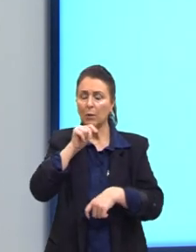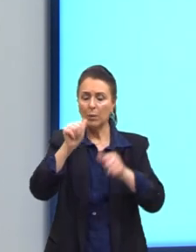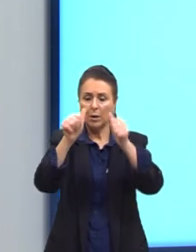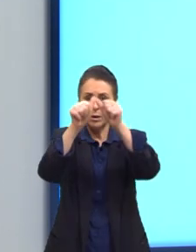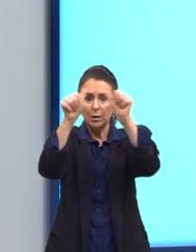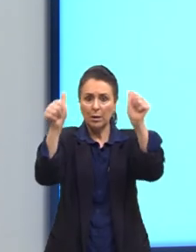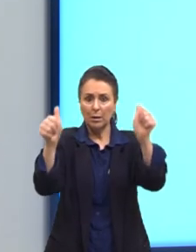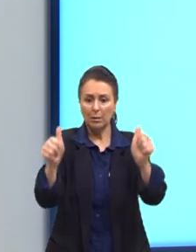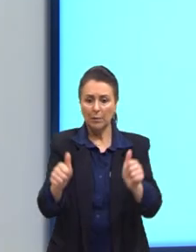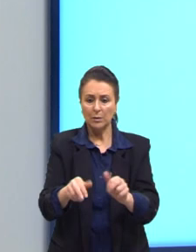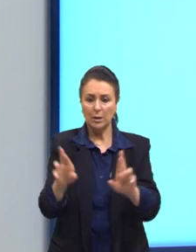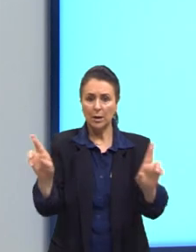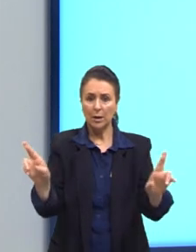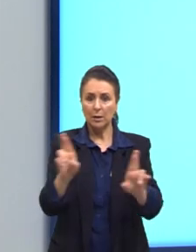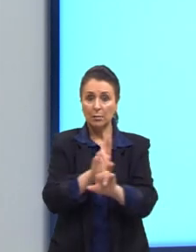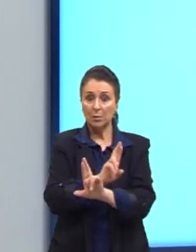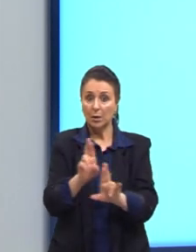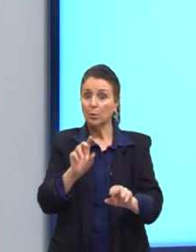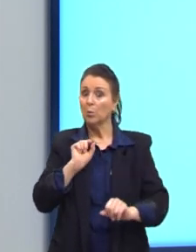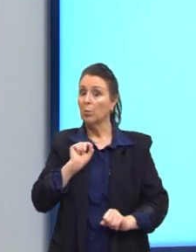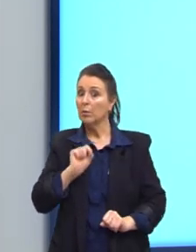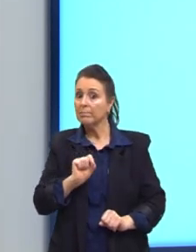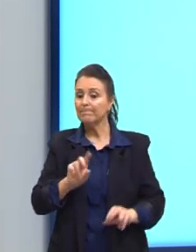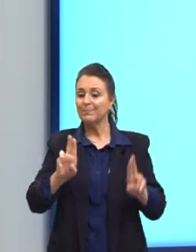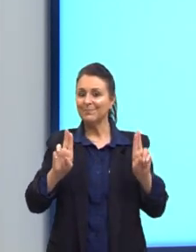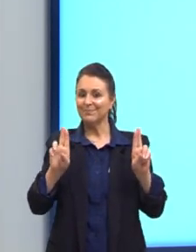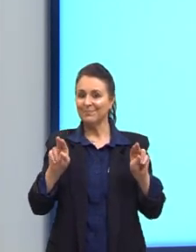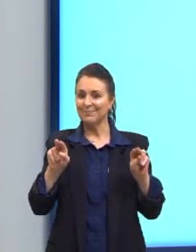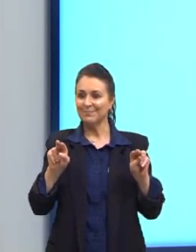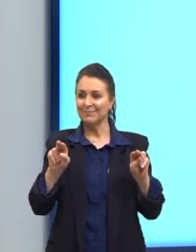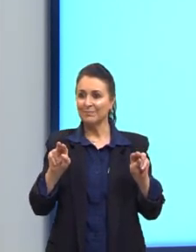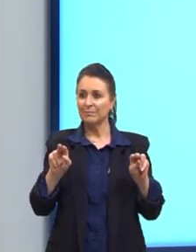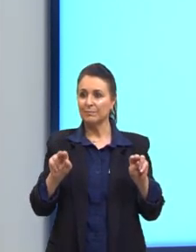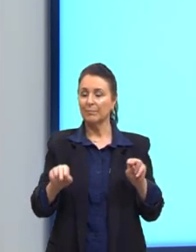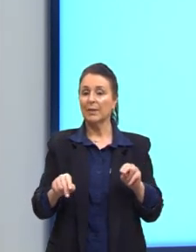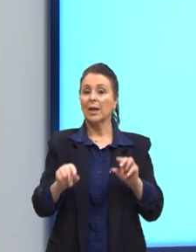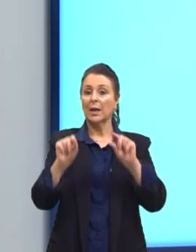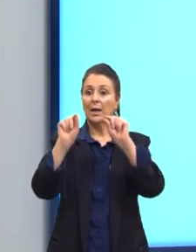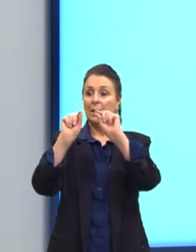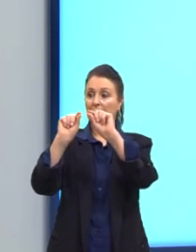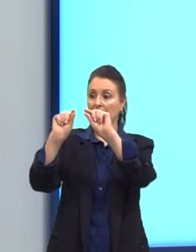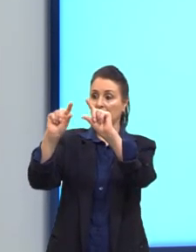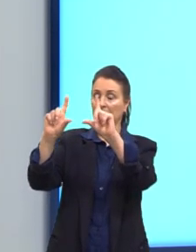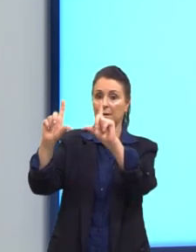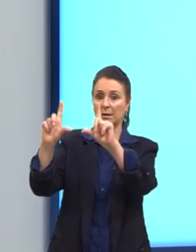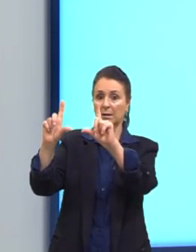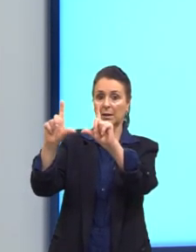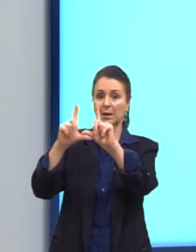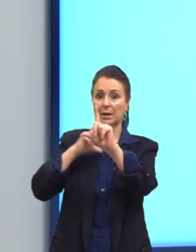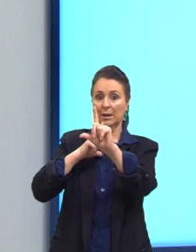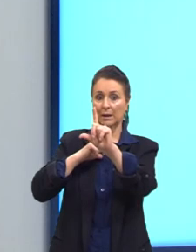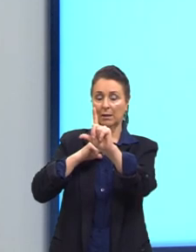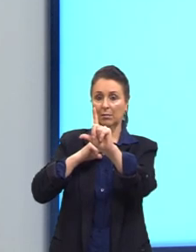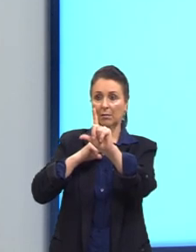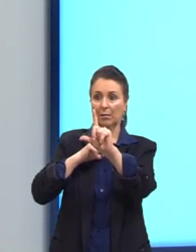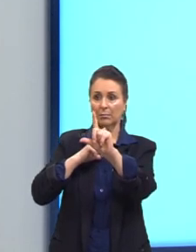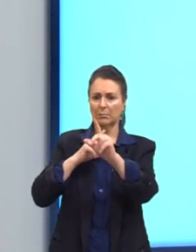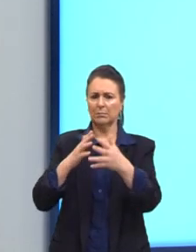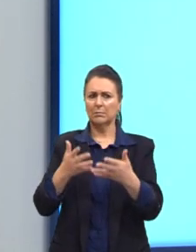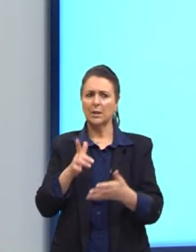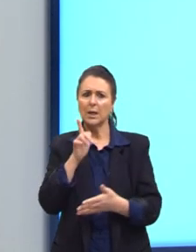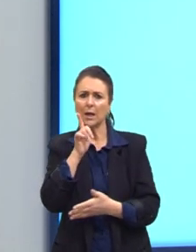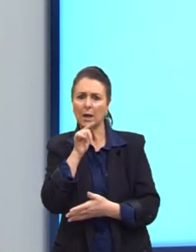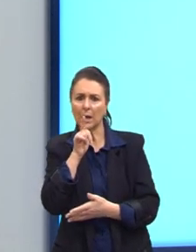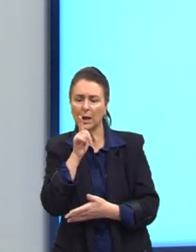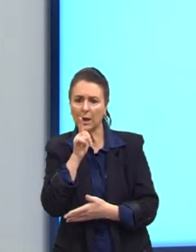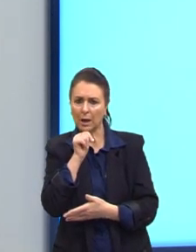relacionando aí com o título. Aqui no início, a gente tem, assim como a água